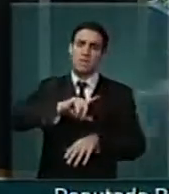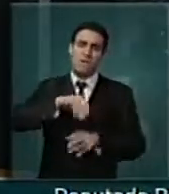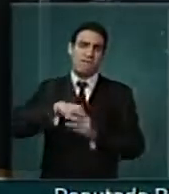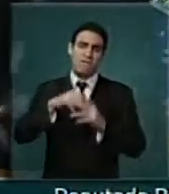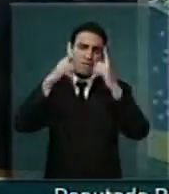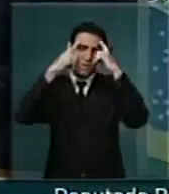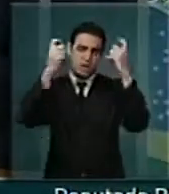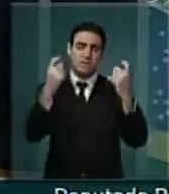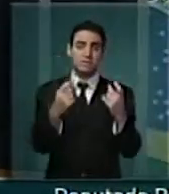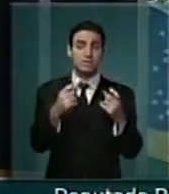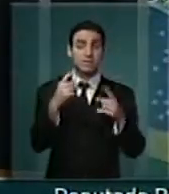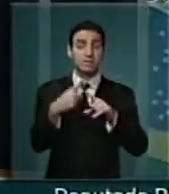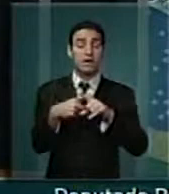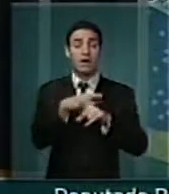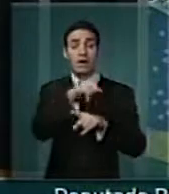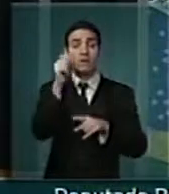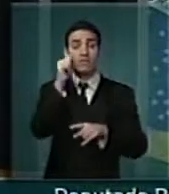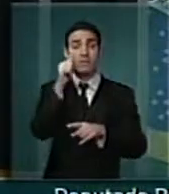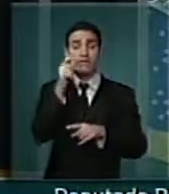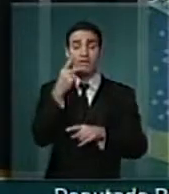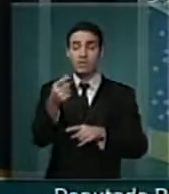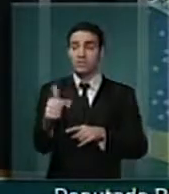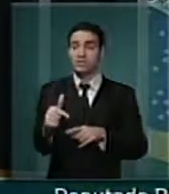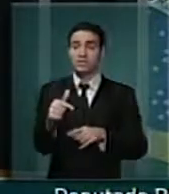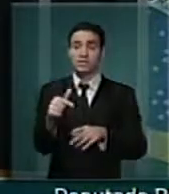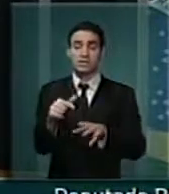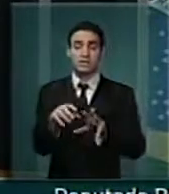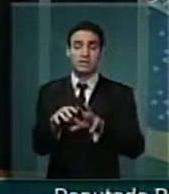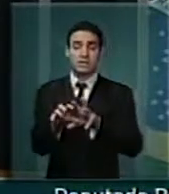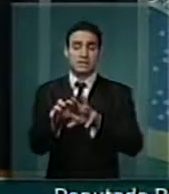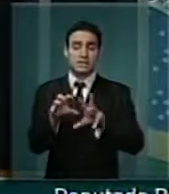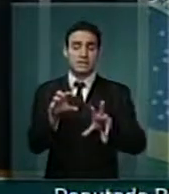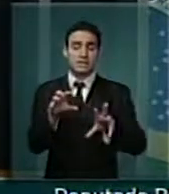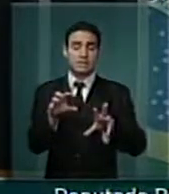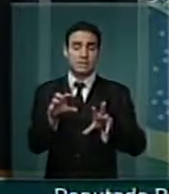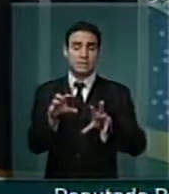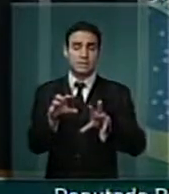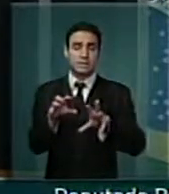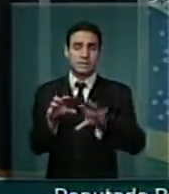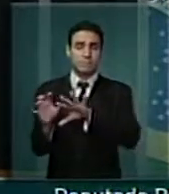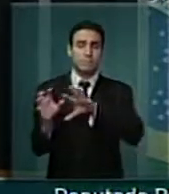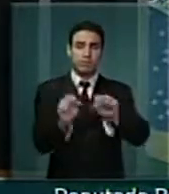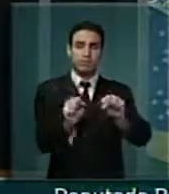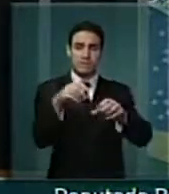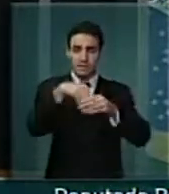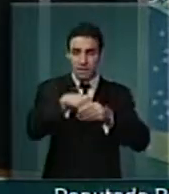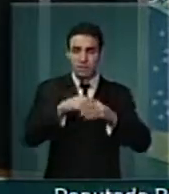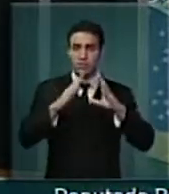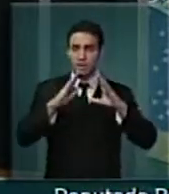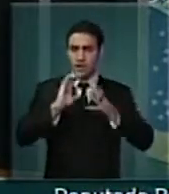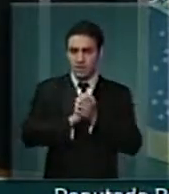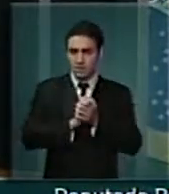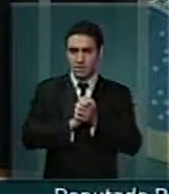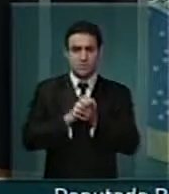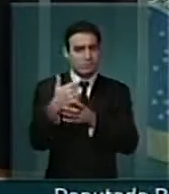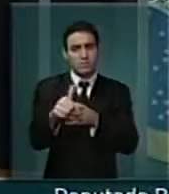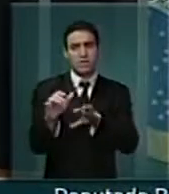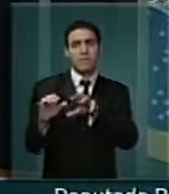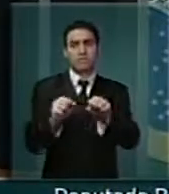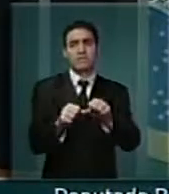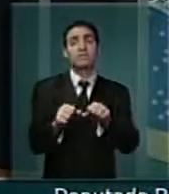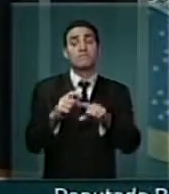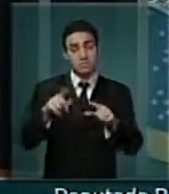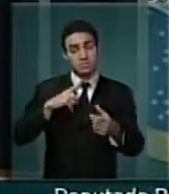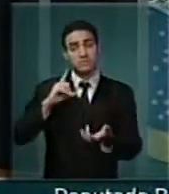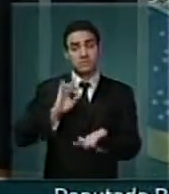pois para muitas mulheres não havia estupro dentro de um casamento. O meu desejo, senhoras e senhores